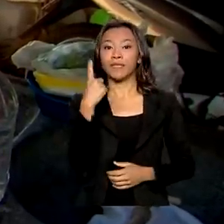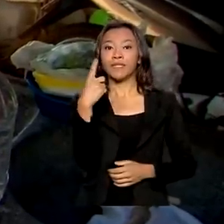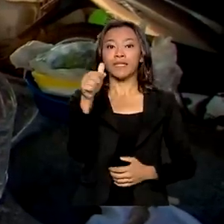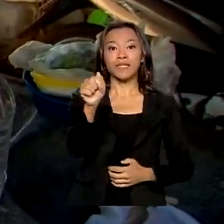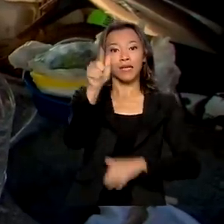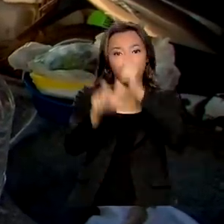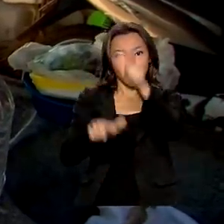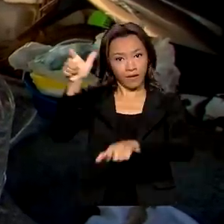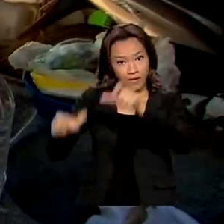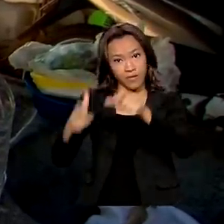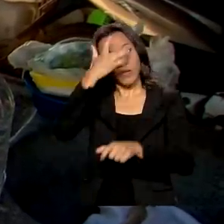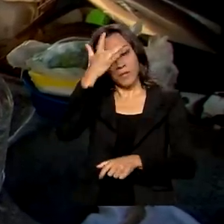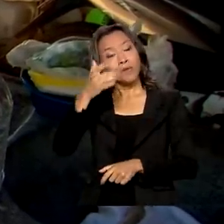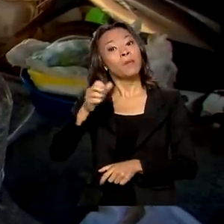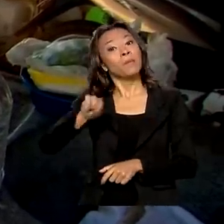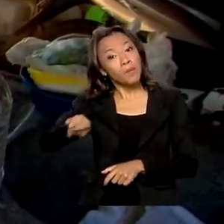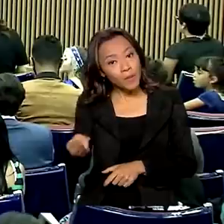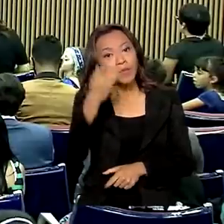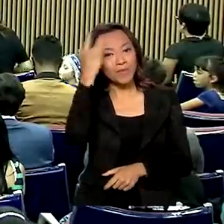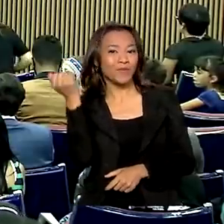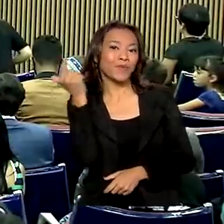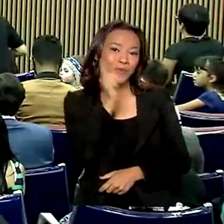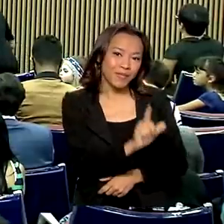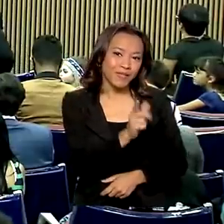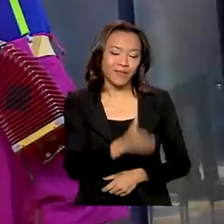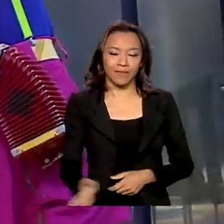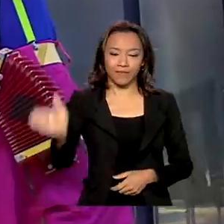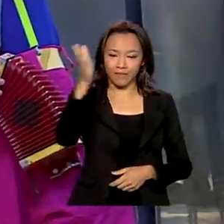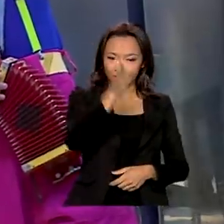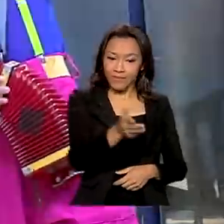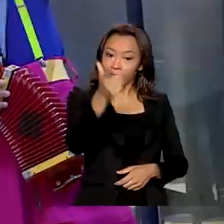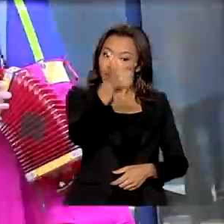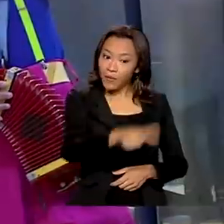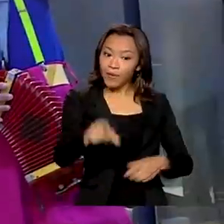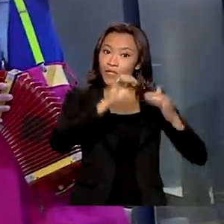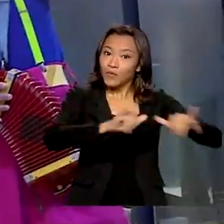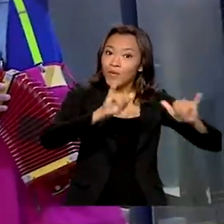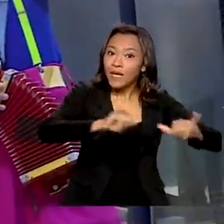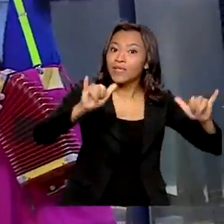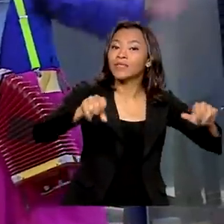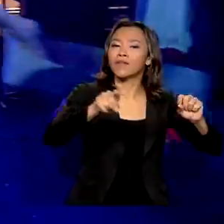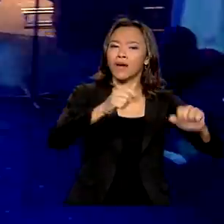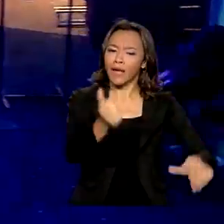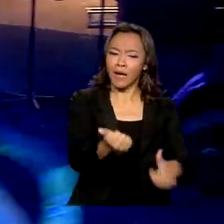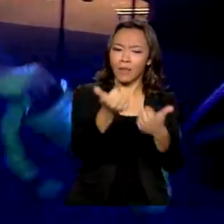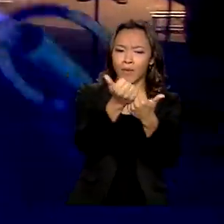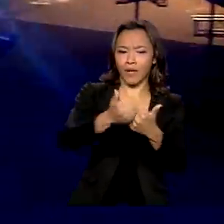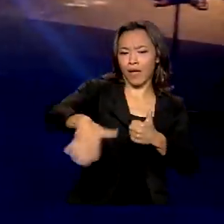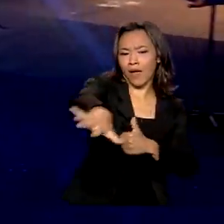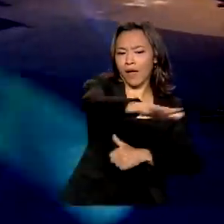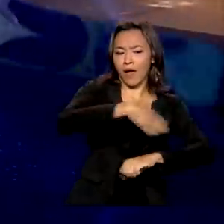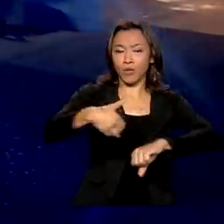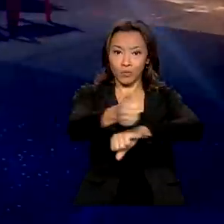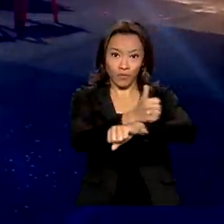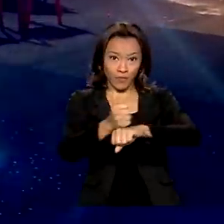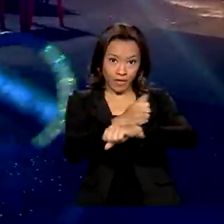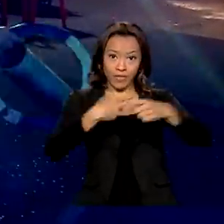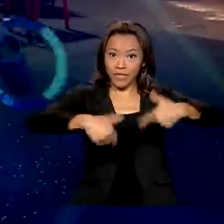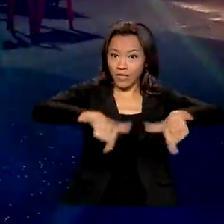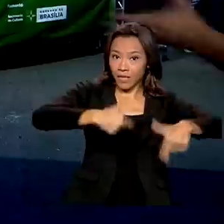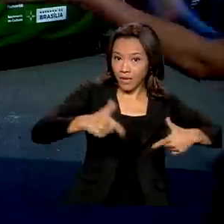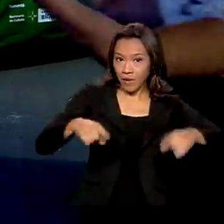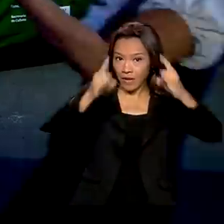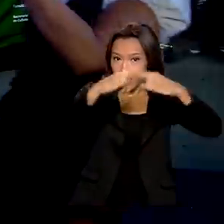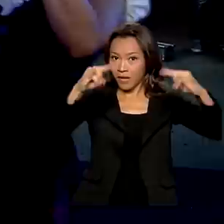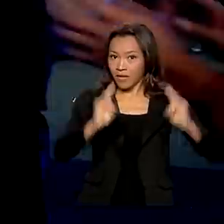de brasileiros devem ser beneficiados. E uma campanha nacional vai apoiar os artistas do circo, esclarecendo os